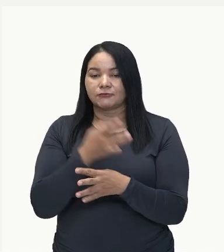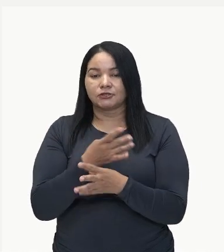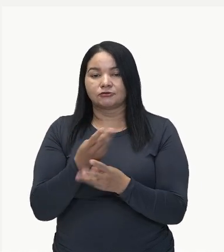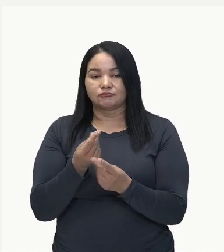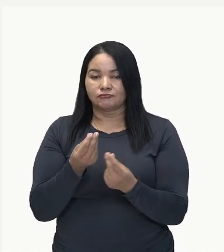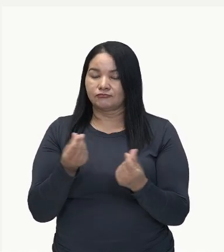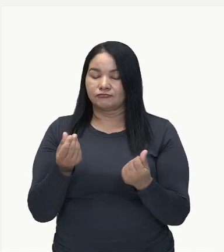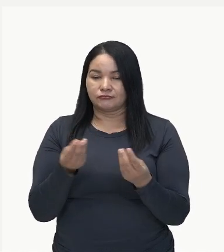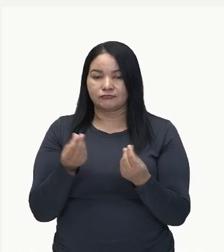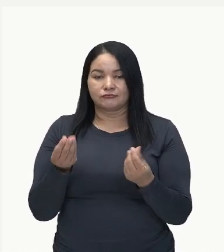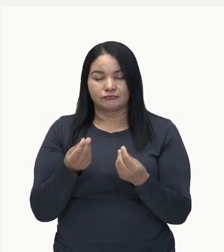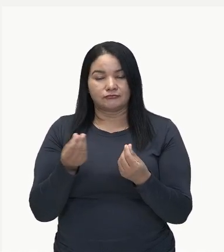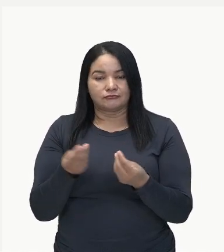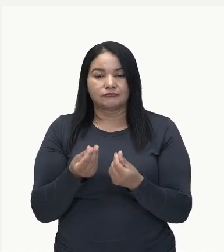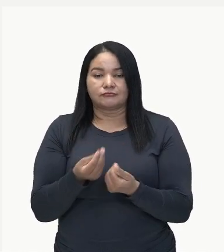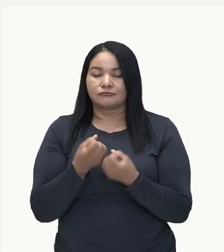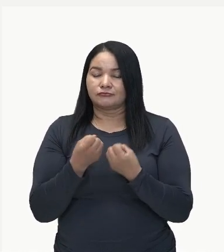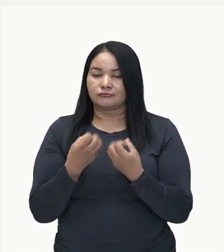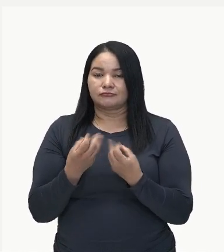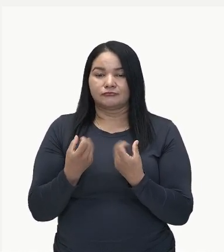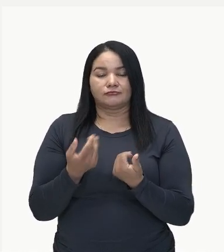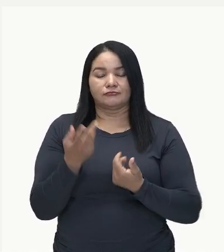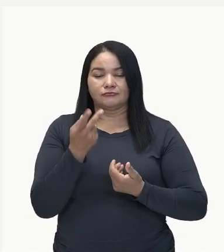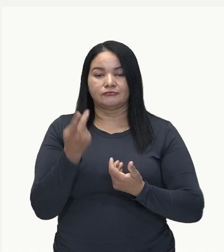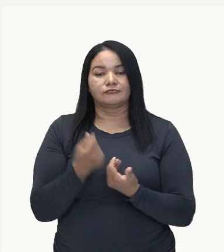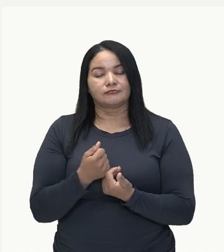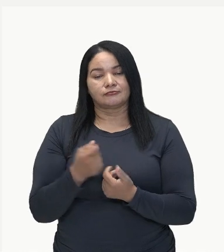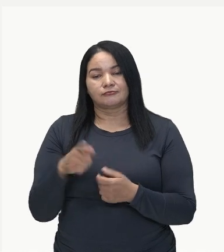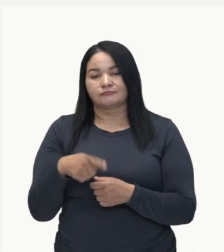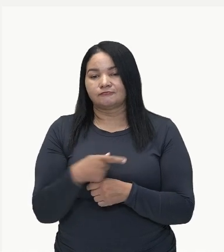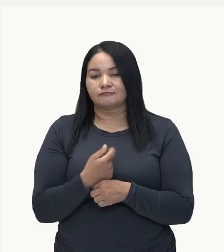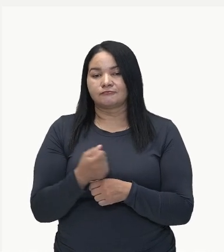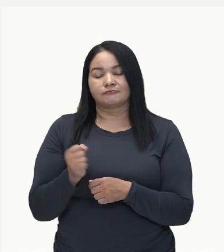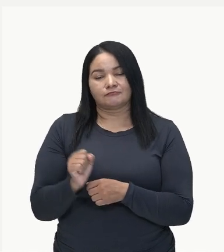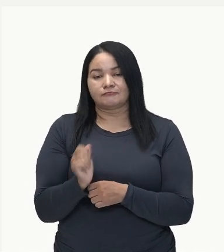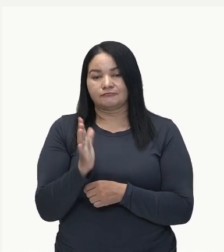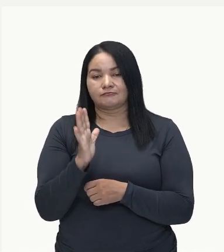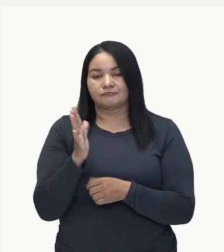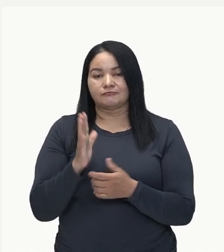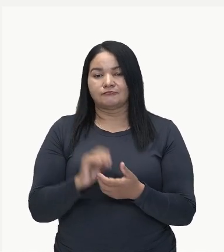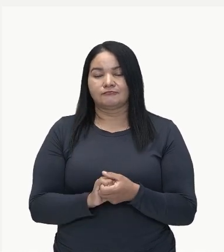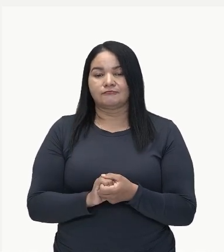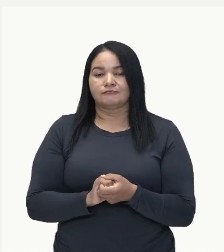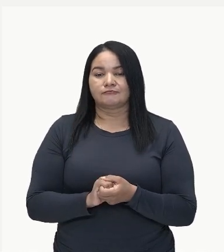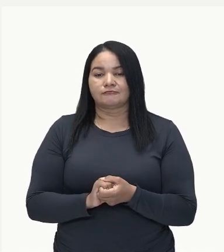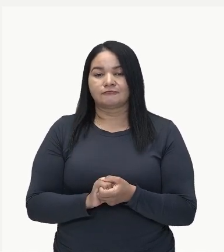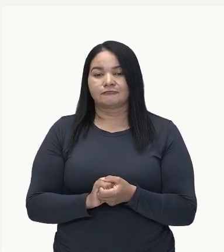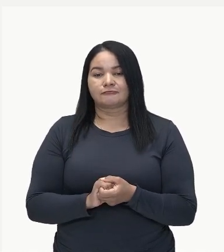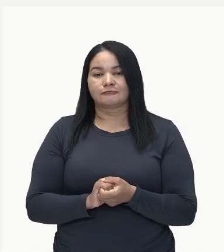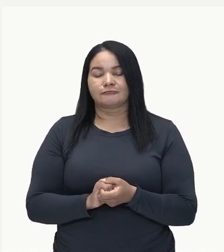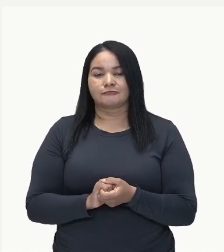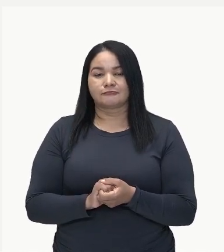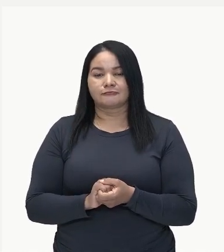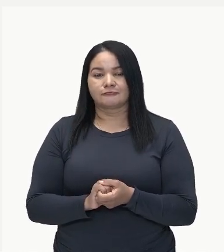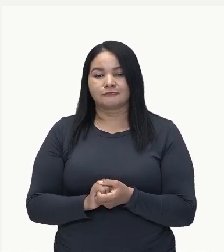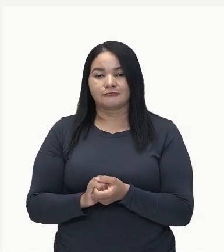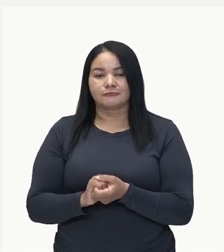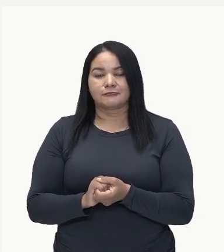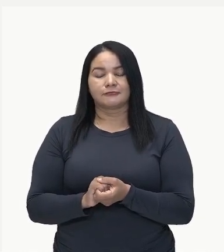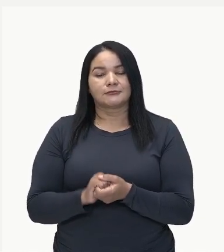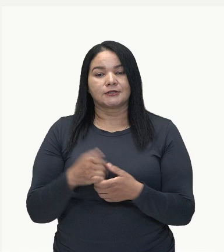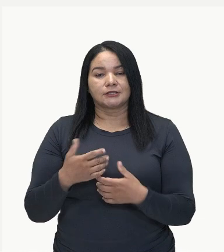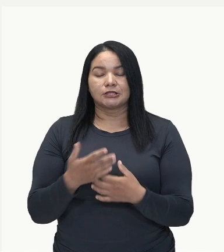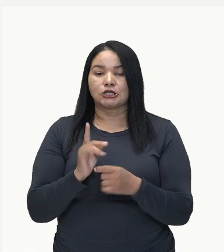paladares mais refinados e acaba sendo, então, aí considerada uma carne cara. Além deles, a gente vai